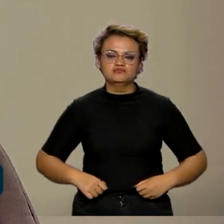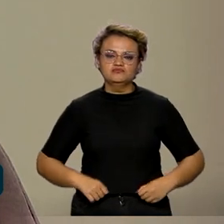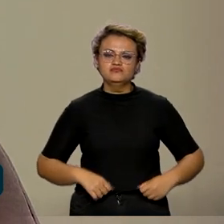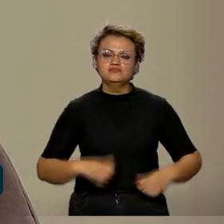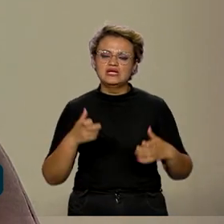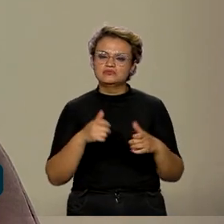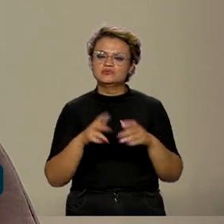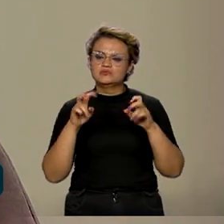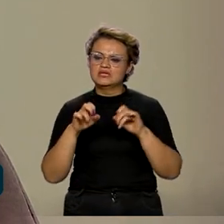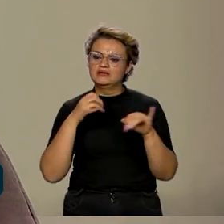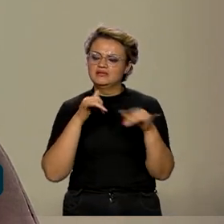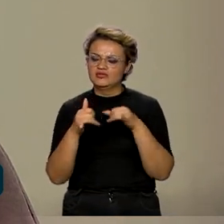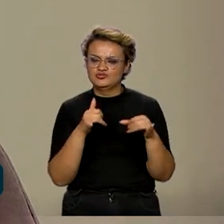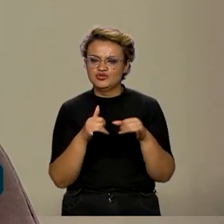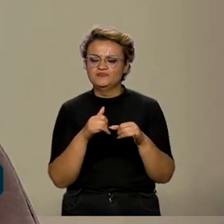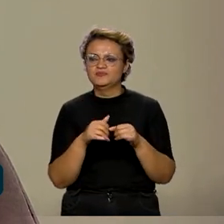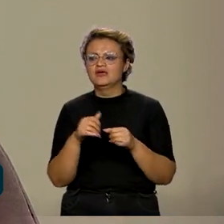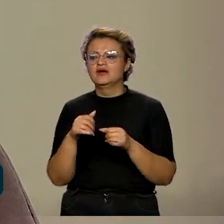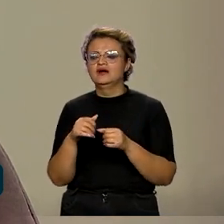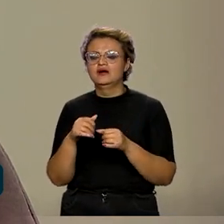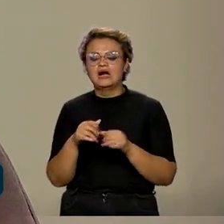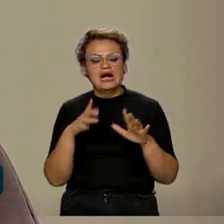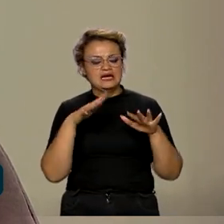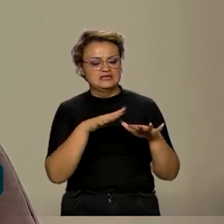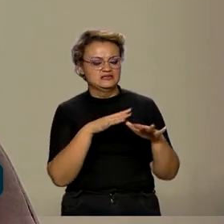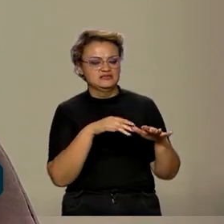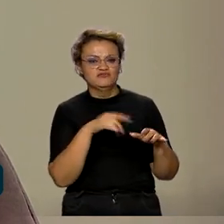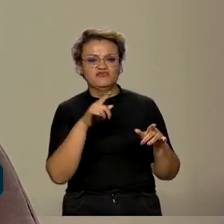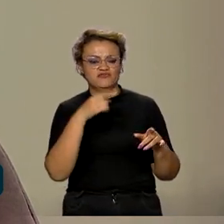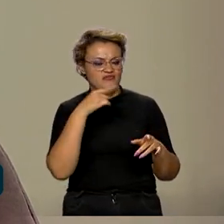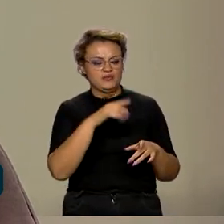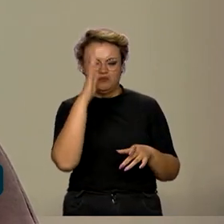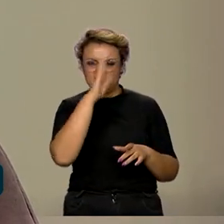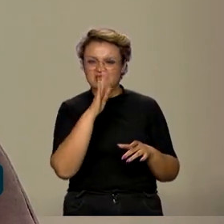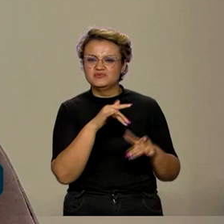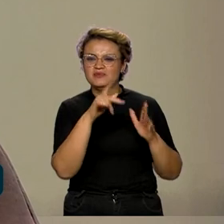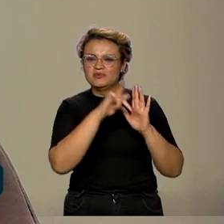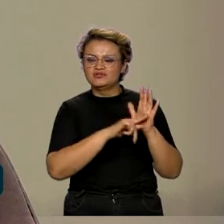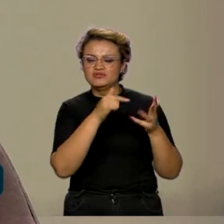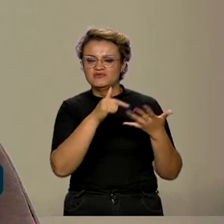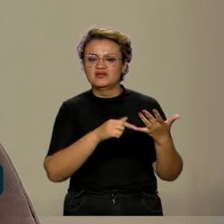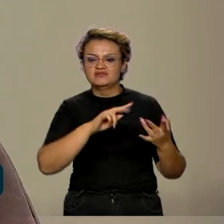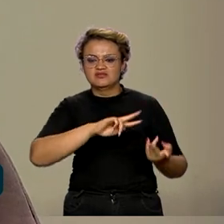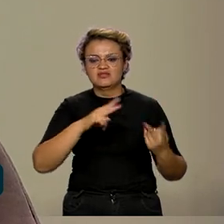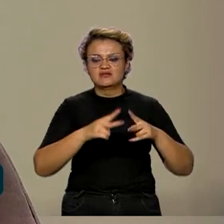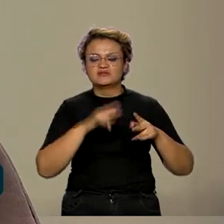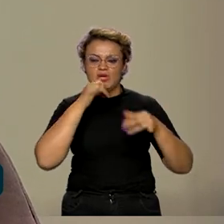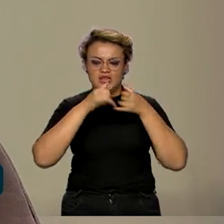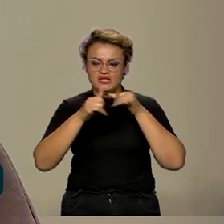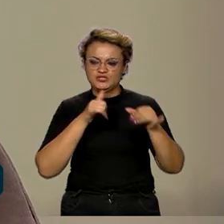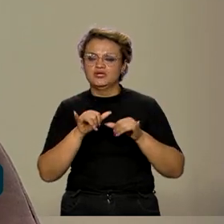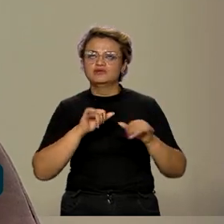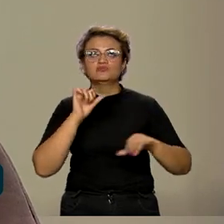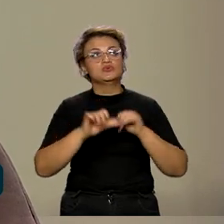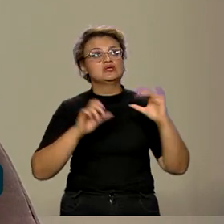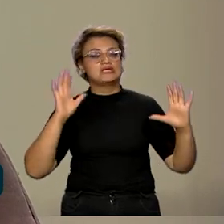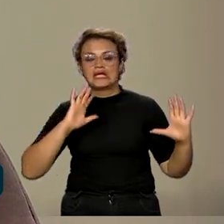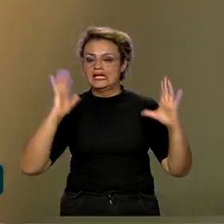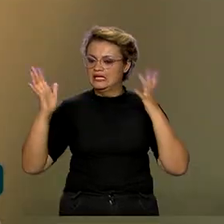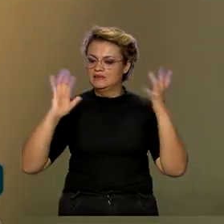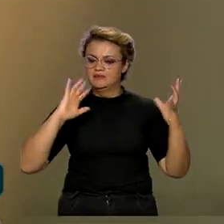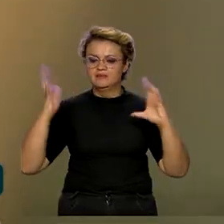O Brasil tem falado muito para o mundo sobre a transição energética e isso vinculado também à questão das mudanças climáticas.